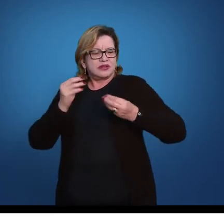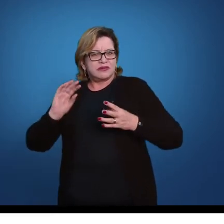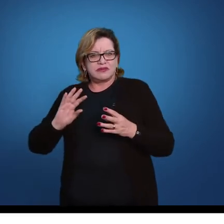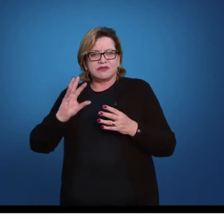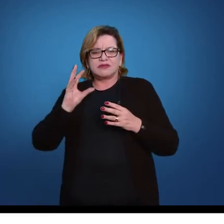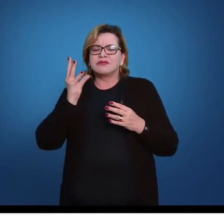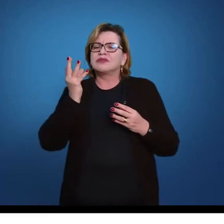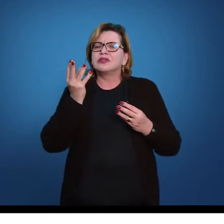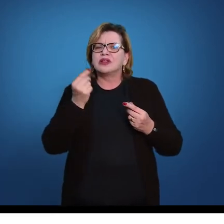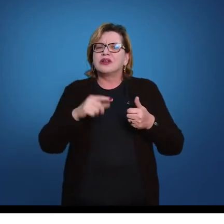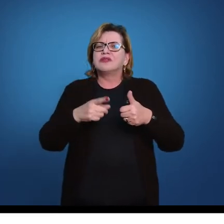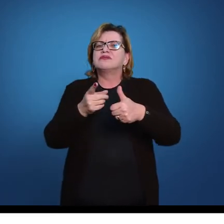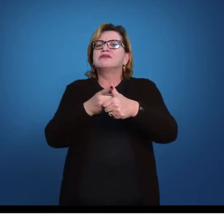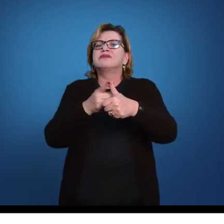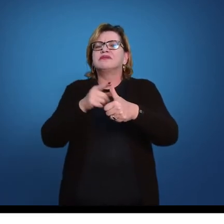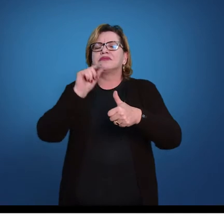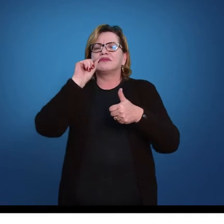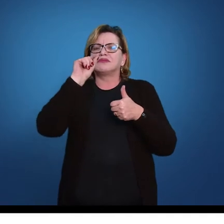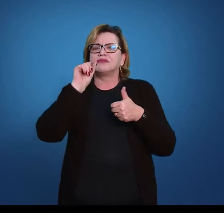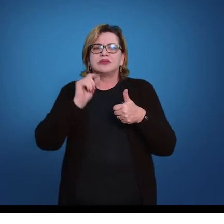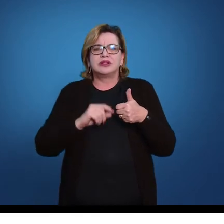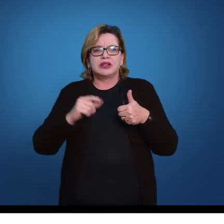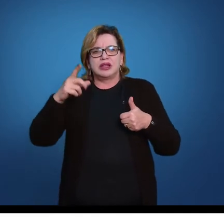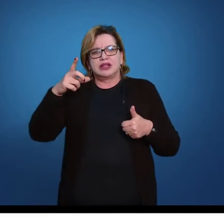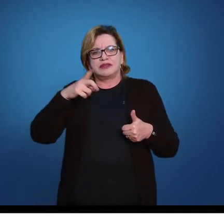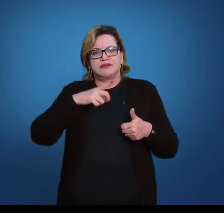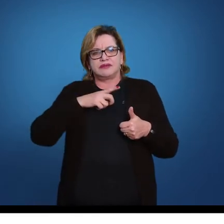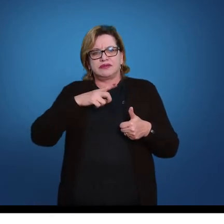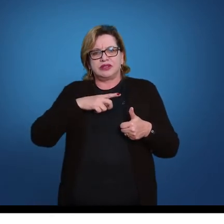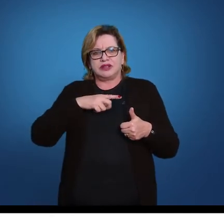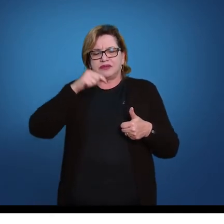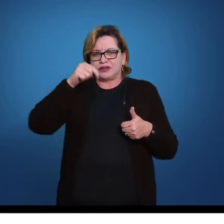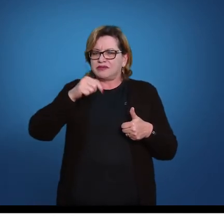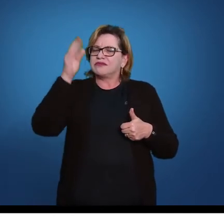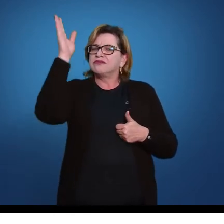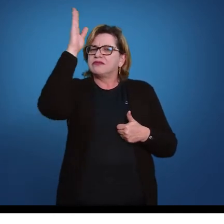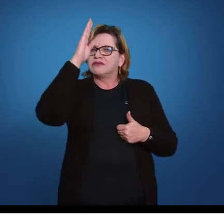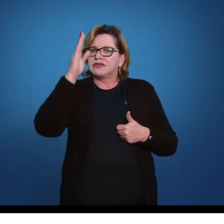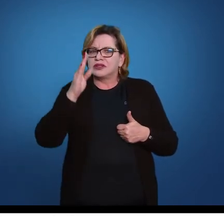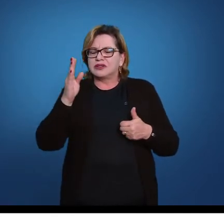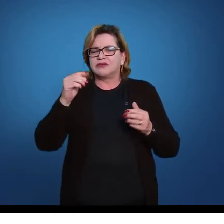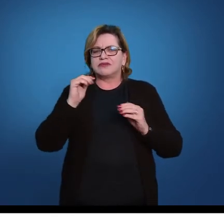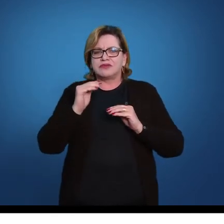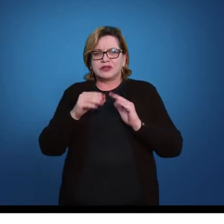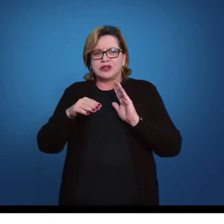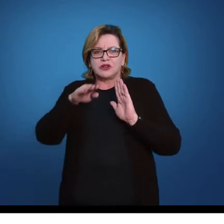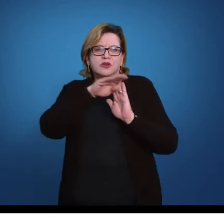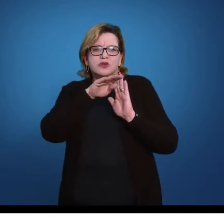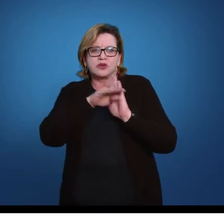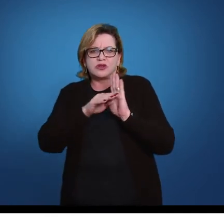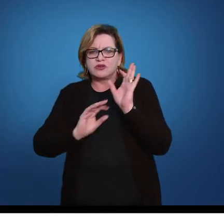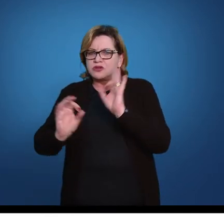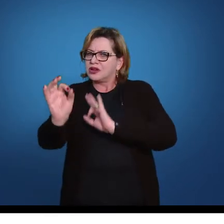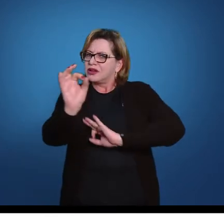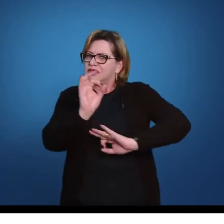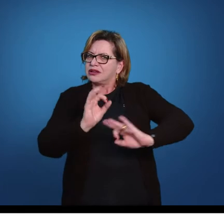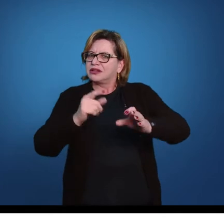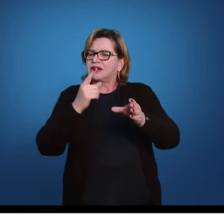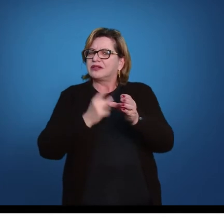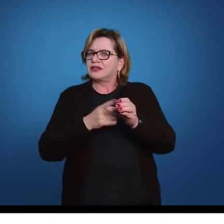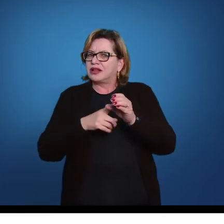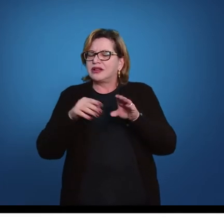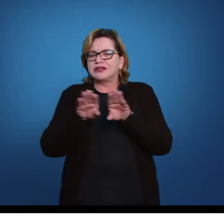questões. Em primeiro lugar, nós temos, a nível de país, um processo de urbanização e